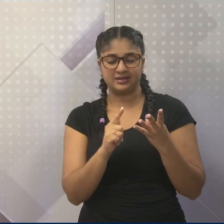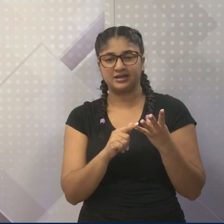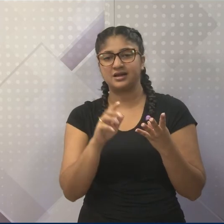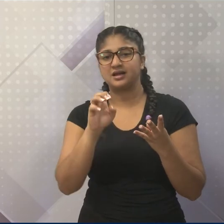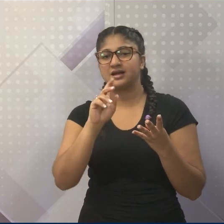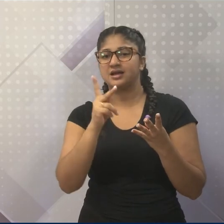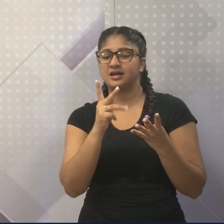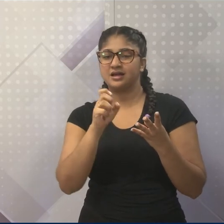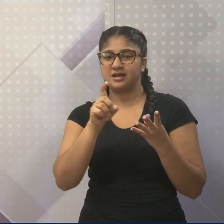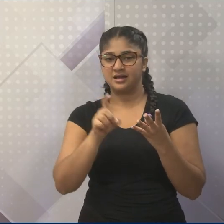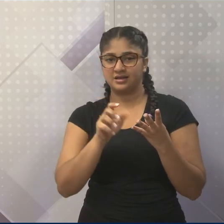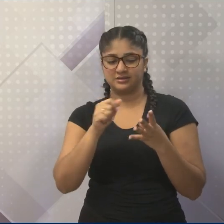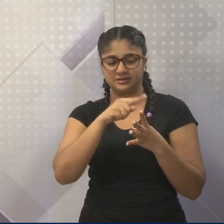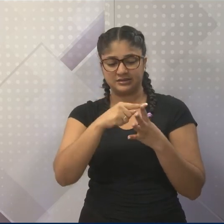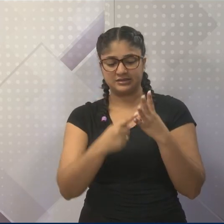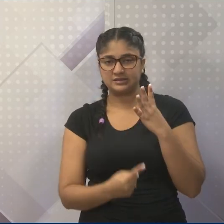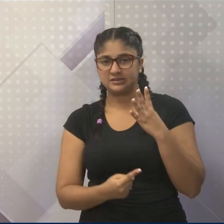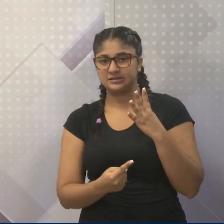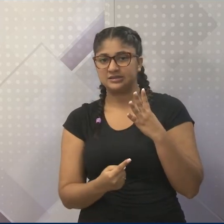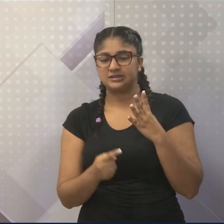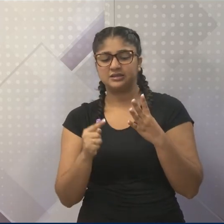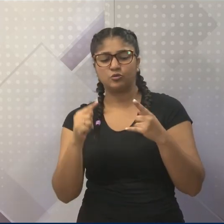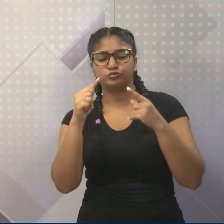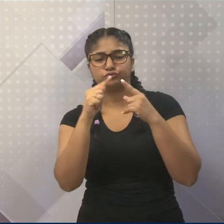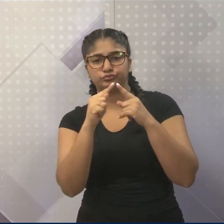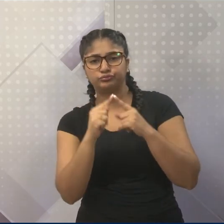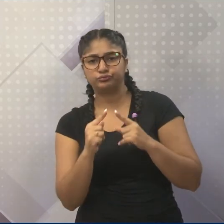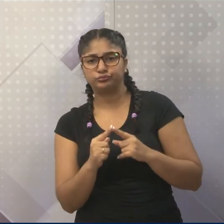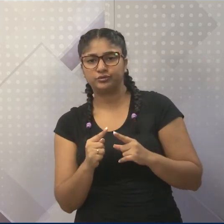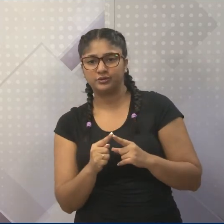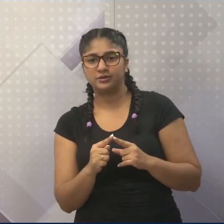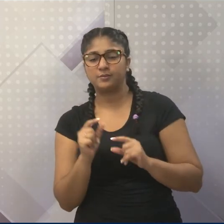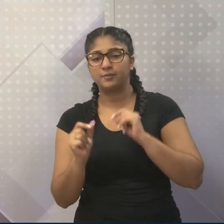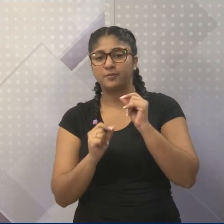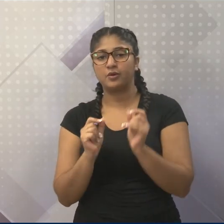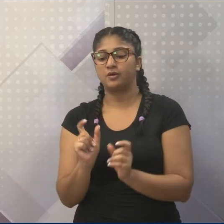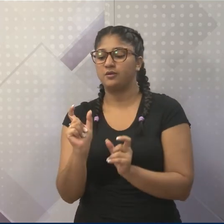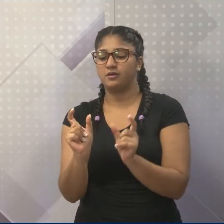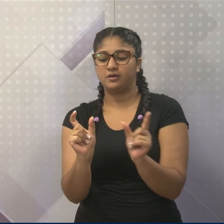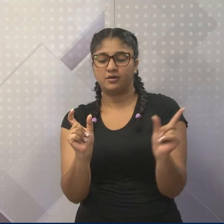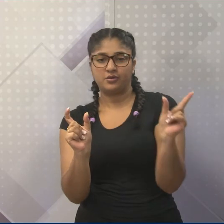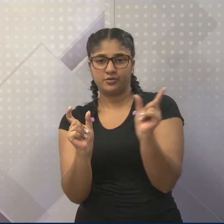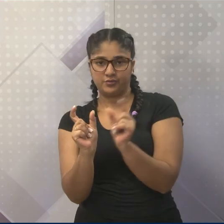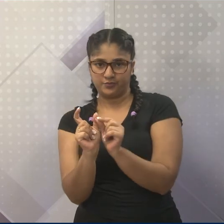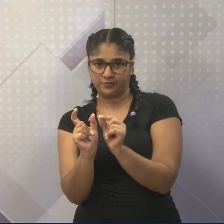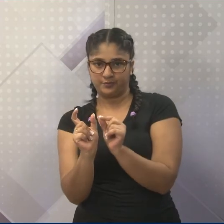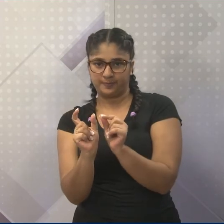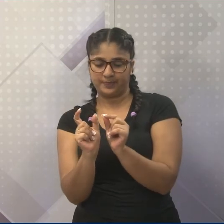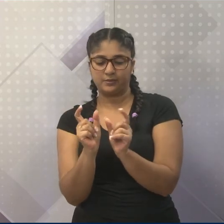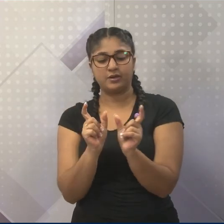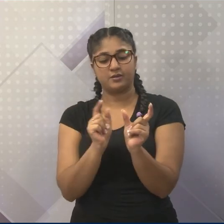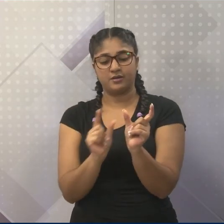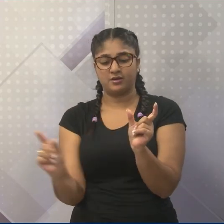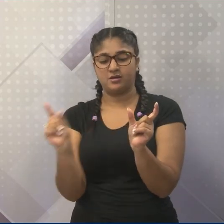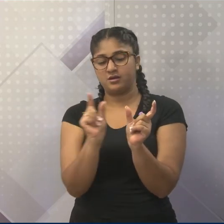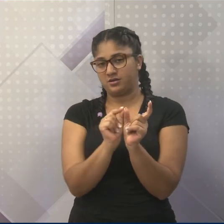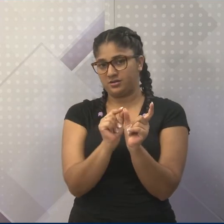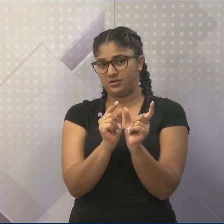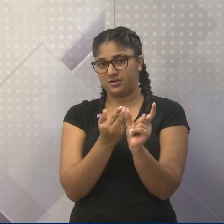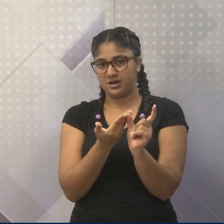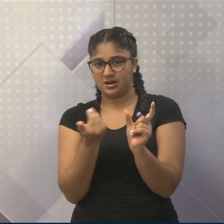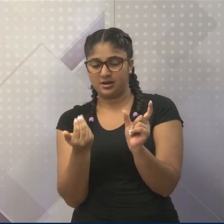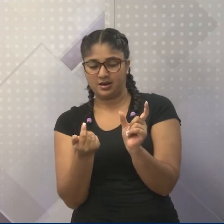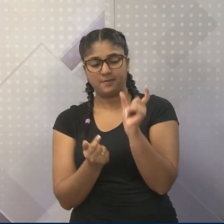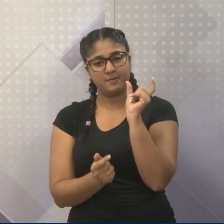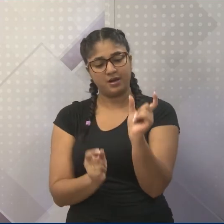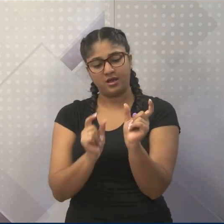relacionado a campeão. Essa relação também, que prefixo, pelo menos que eu aprendi com a sua pessoa, é a que vinha antes da palavra. Perfeito.